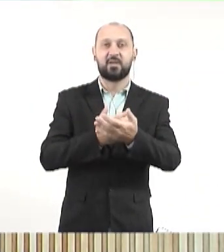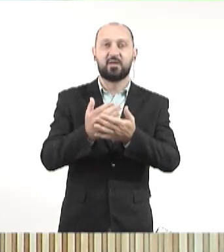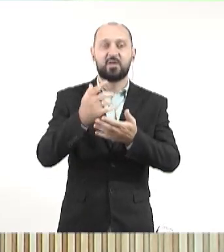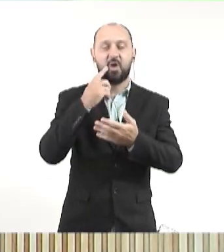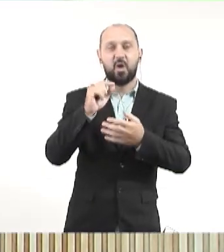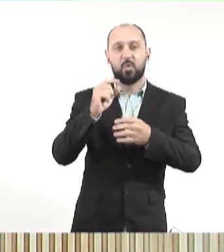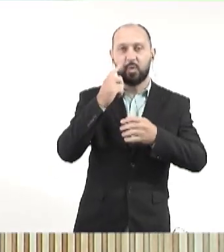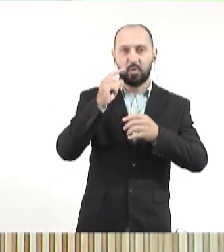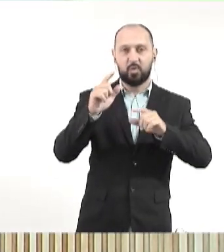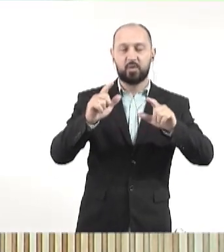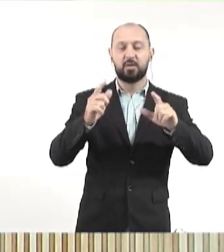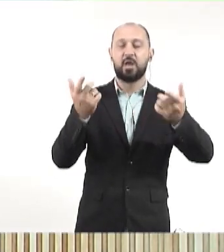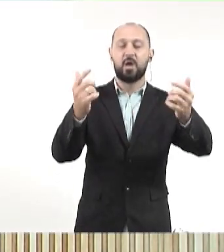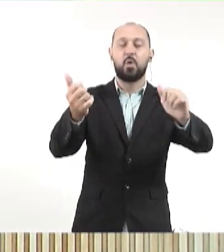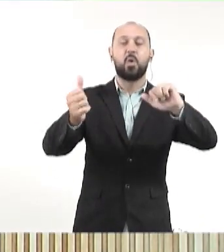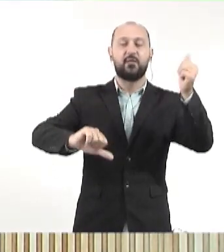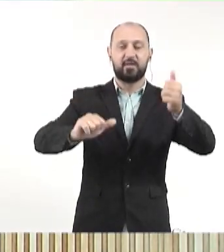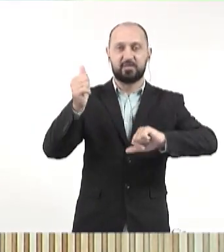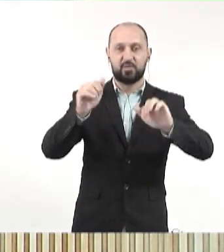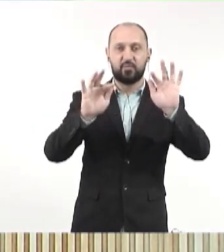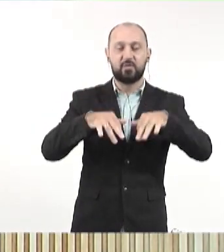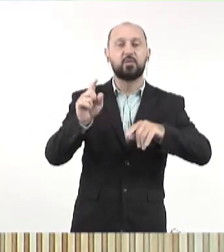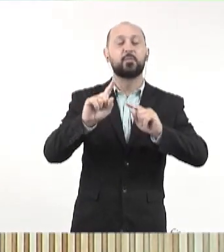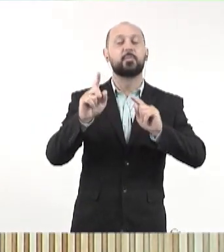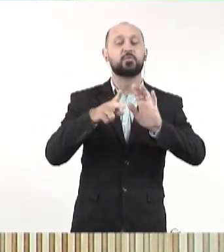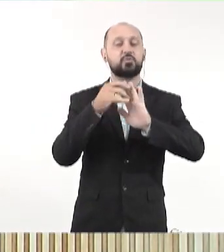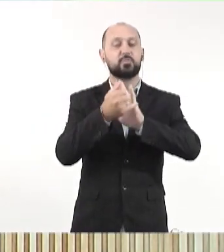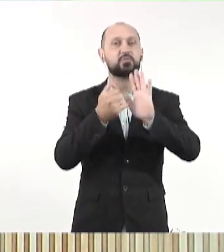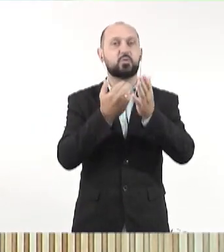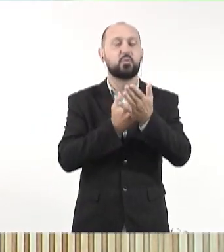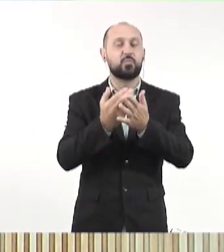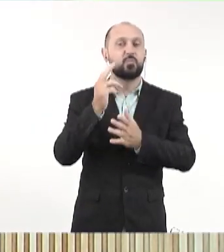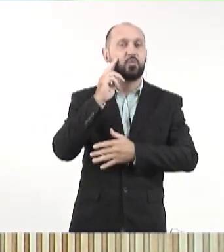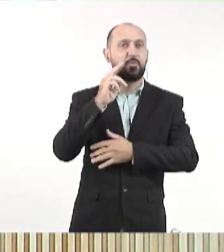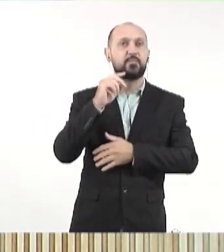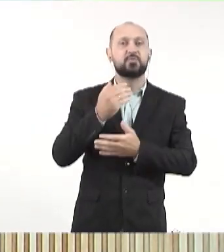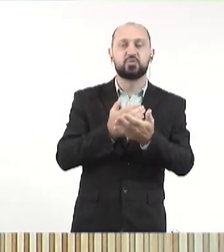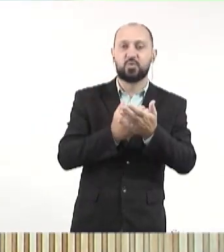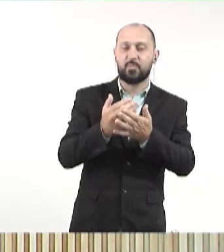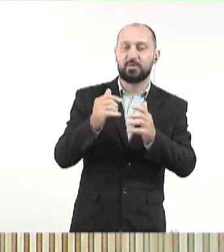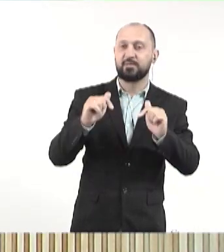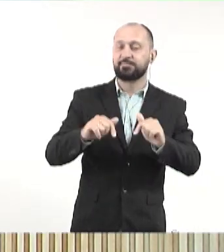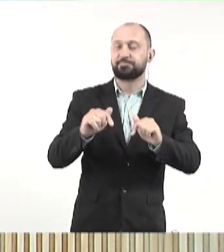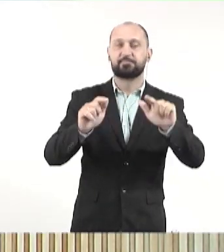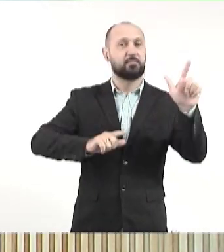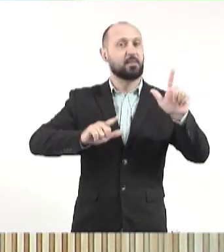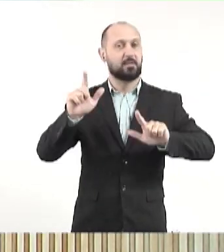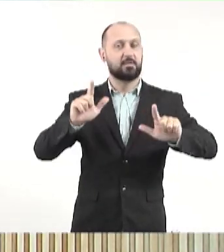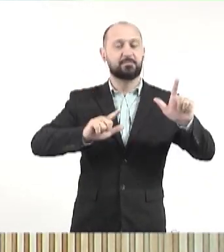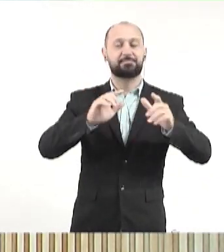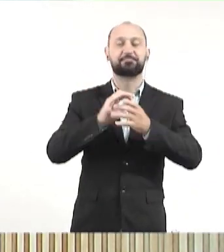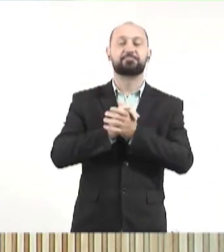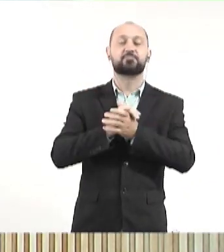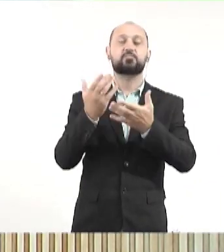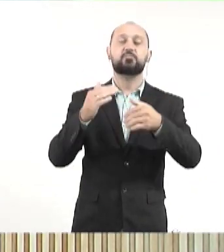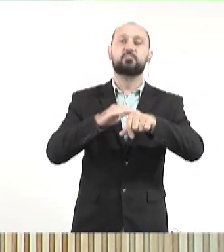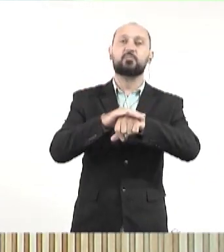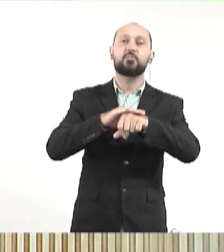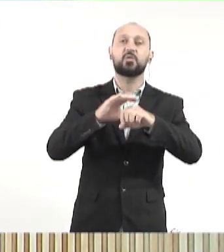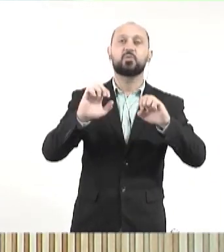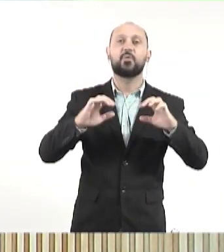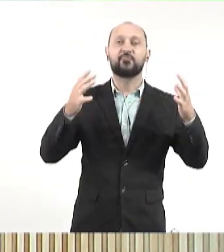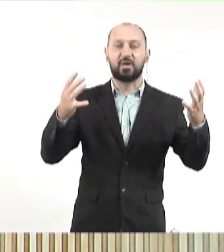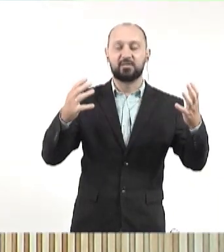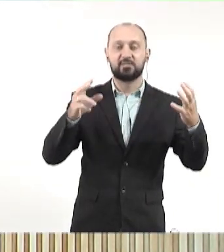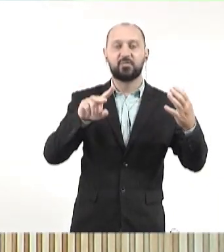redação final de hoje, não pelos projetos que foram votados, como a gente habitualmente começa aqui na TV Alemes, mas para falar de um